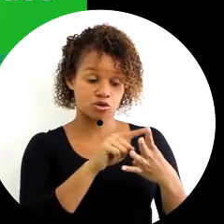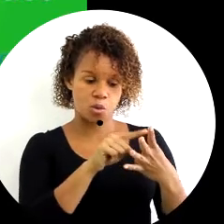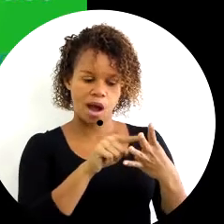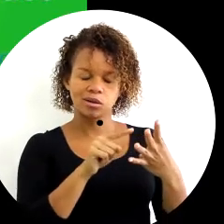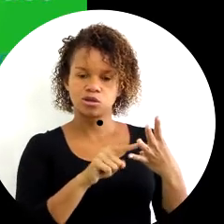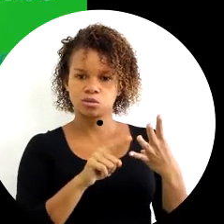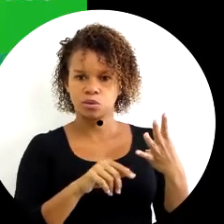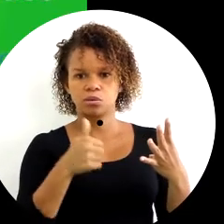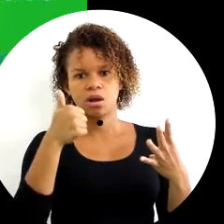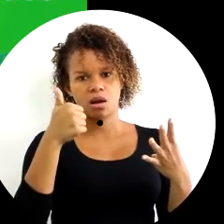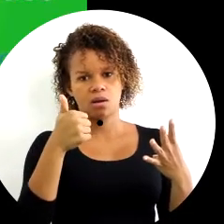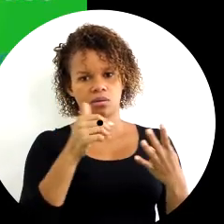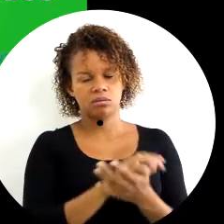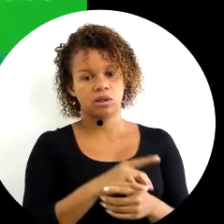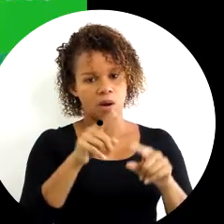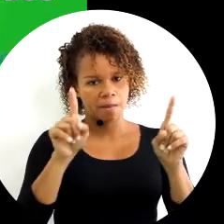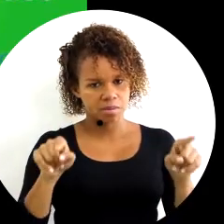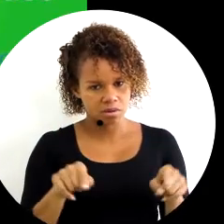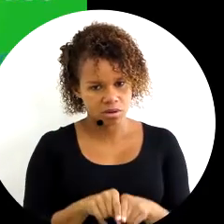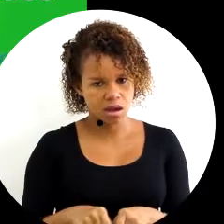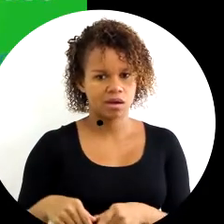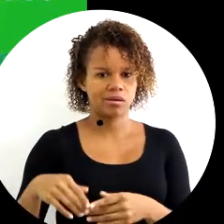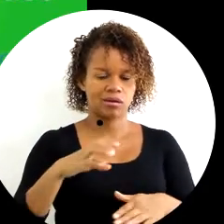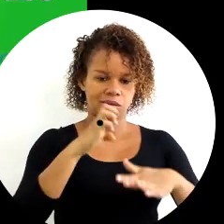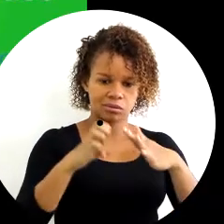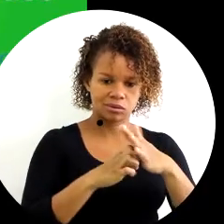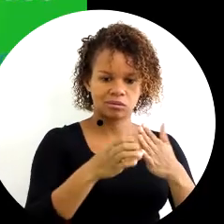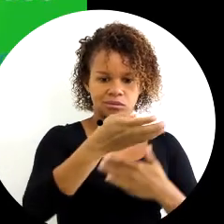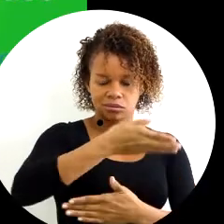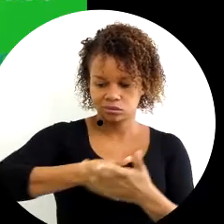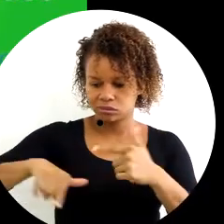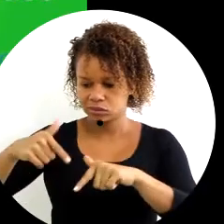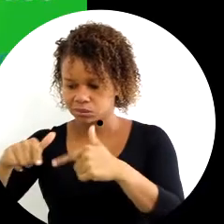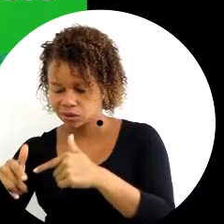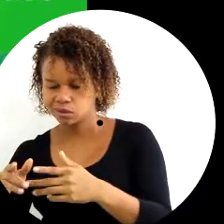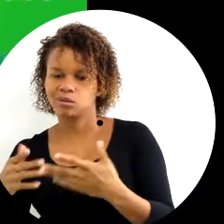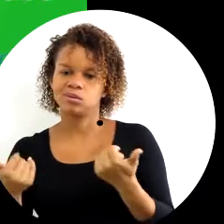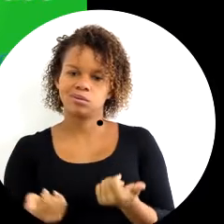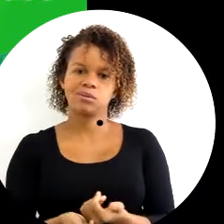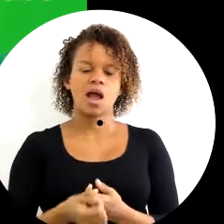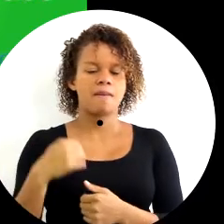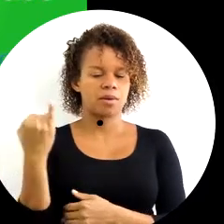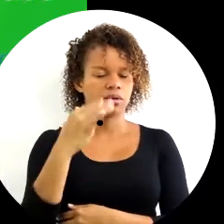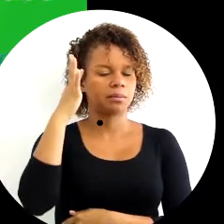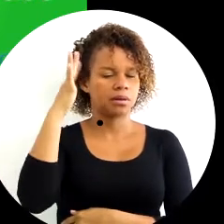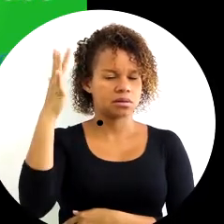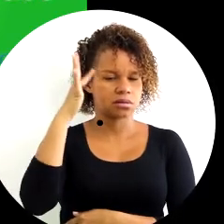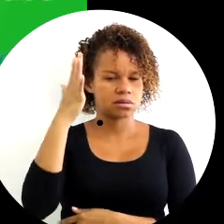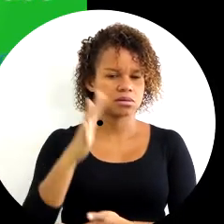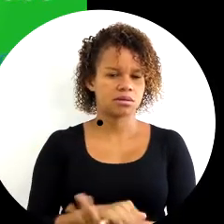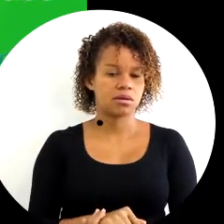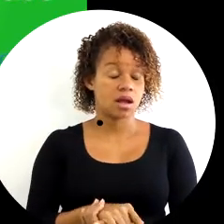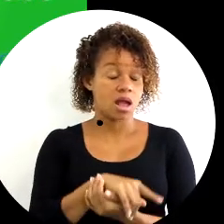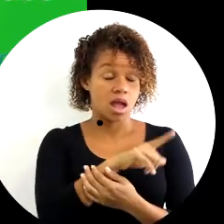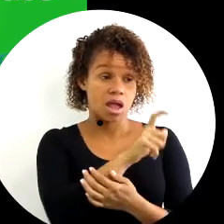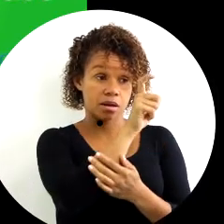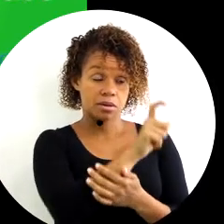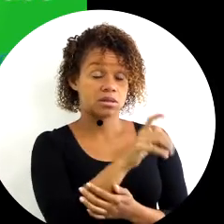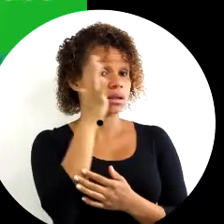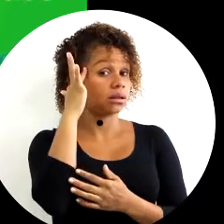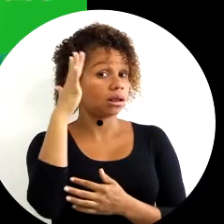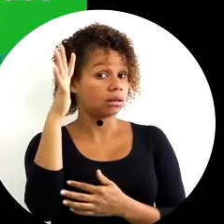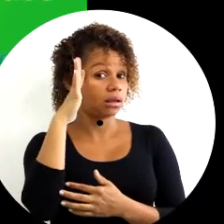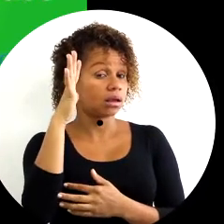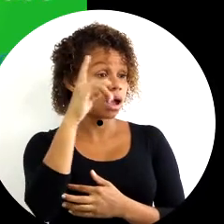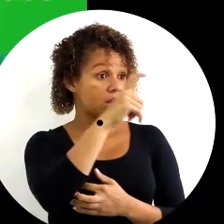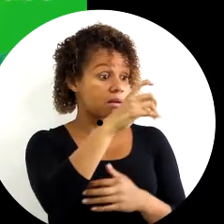pontos que eu apresentei para você aí. O ambiente de parceria entre empresas e empregados. É importante que a gente pense nisso. Ele precisa entender que